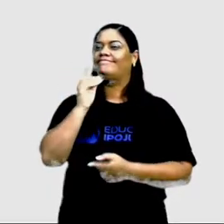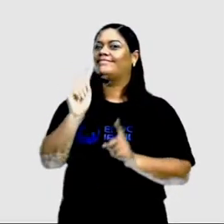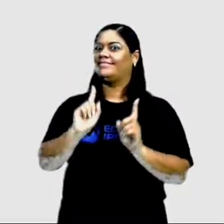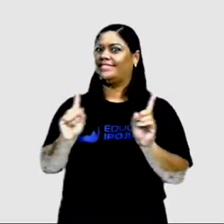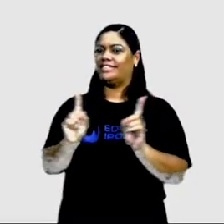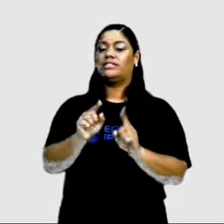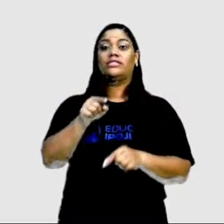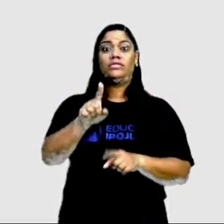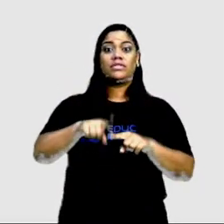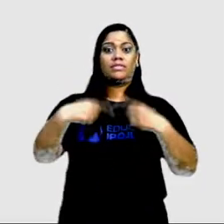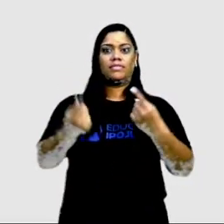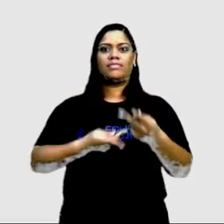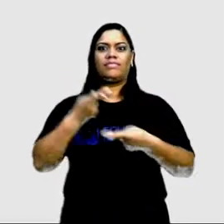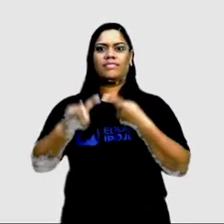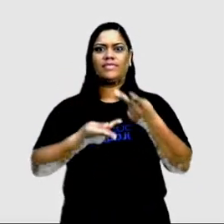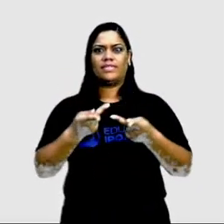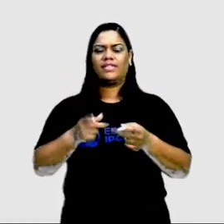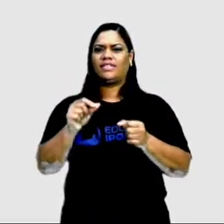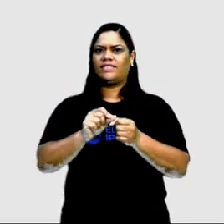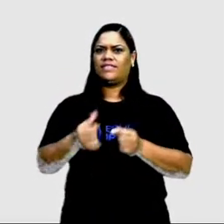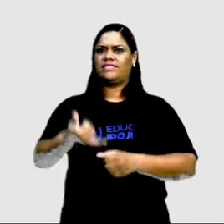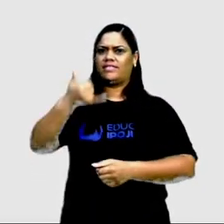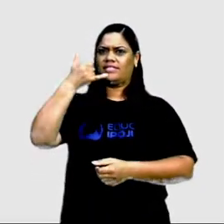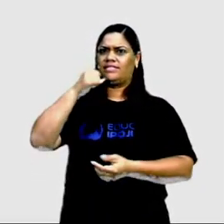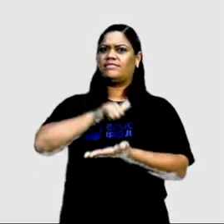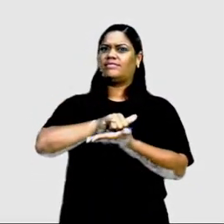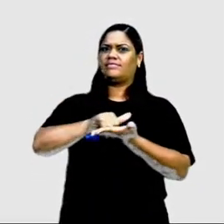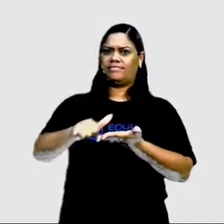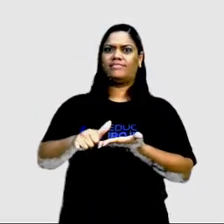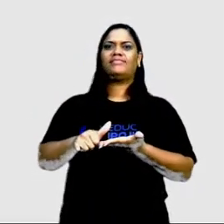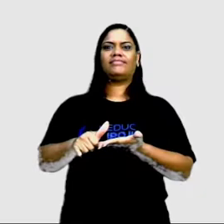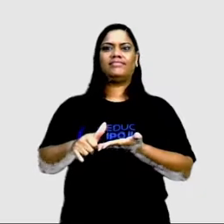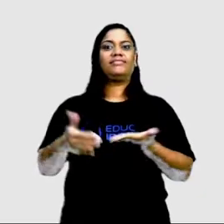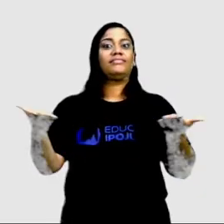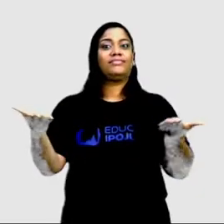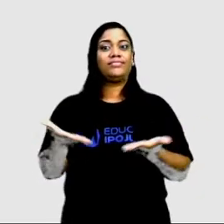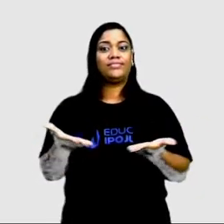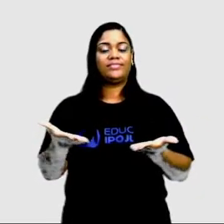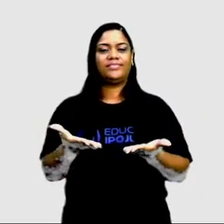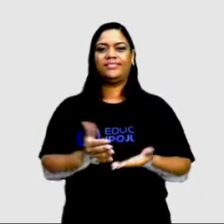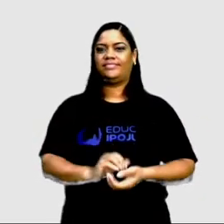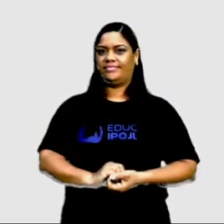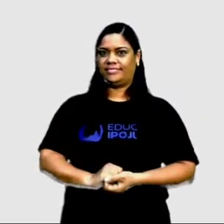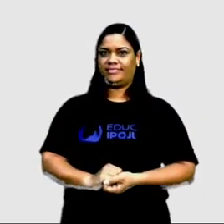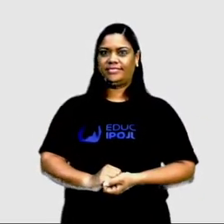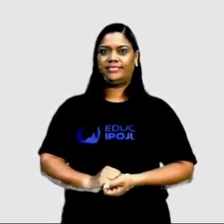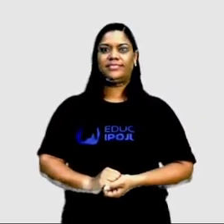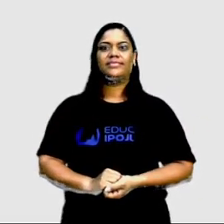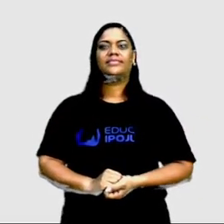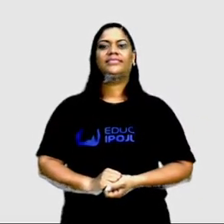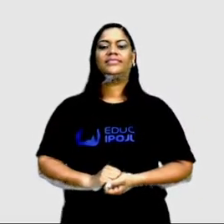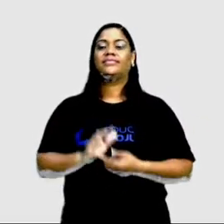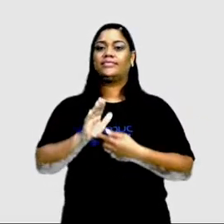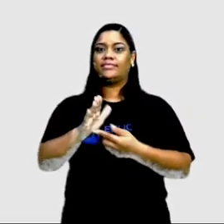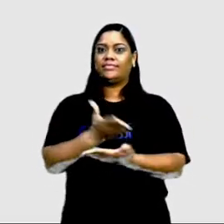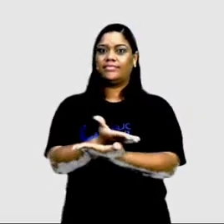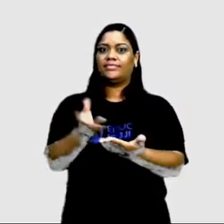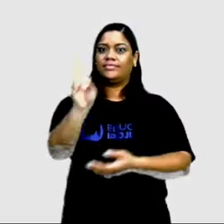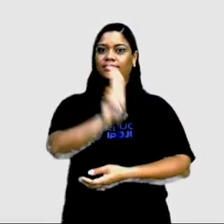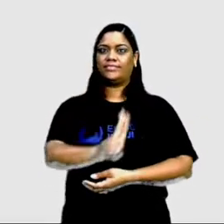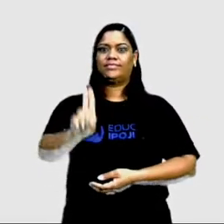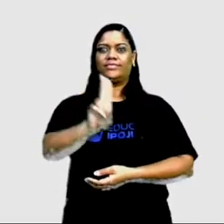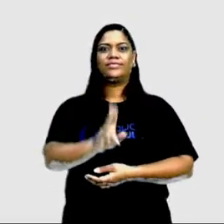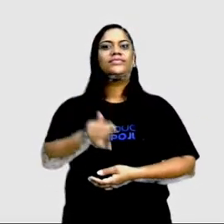tem muito mais a dizer, faça ligações e mande mensagens em tempo real. Aqui está incentivando ao uso do